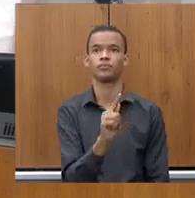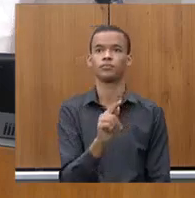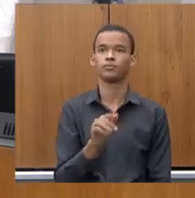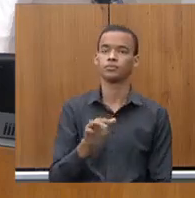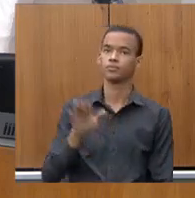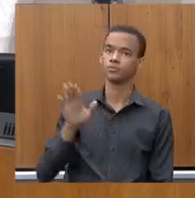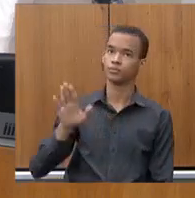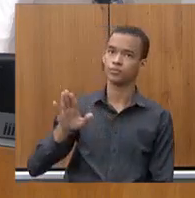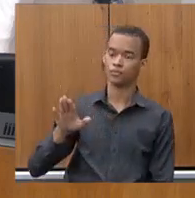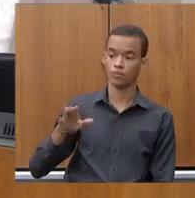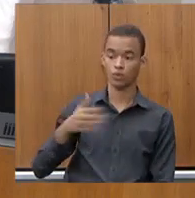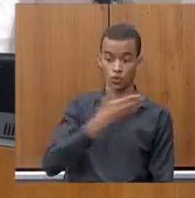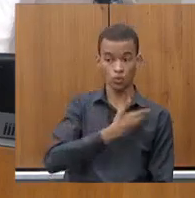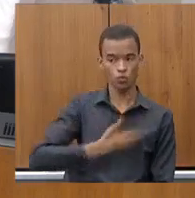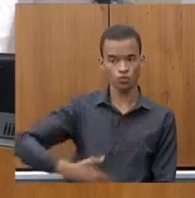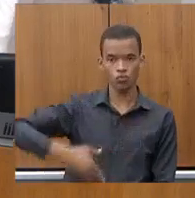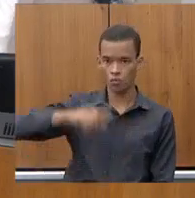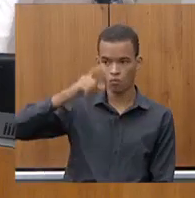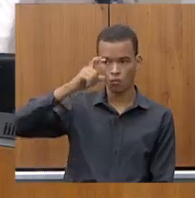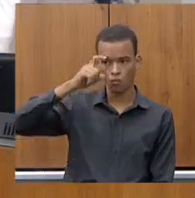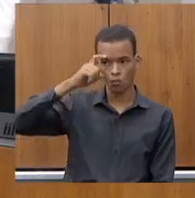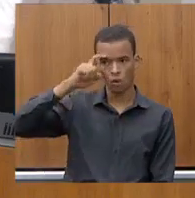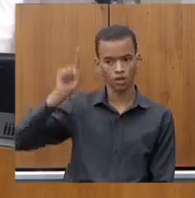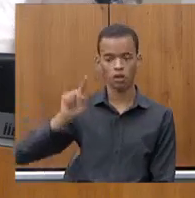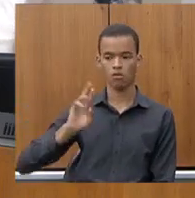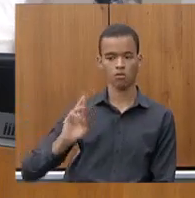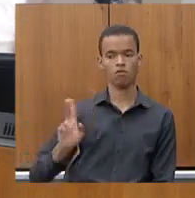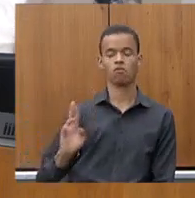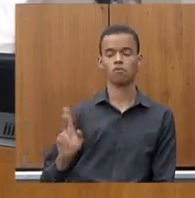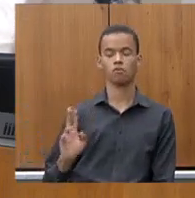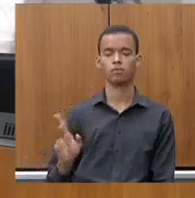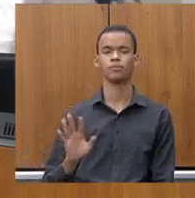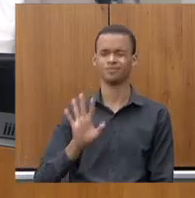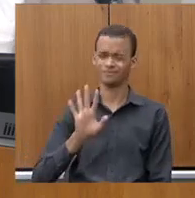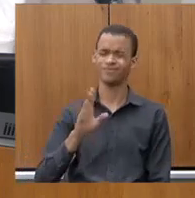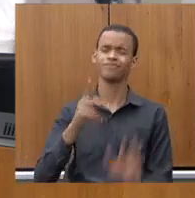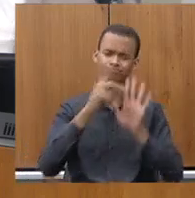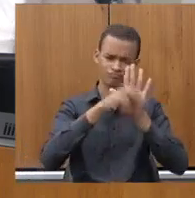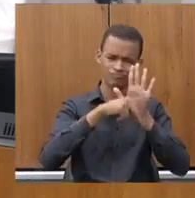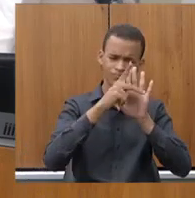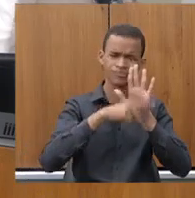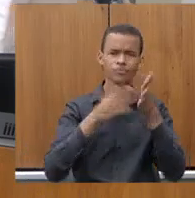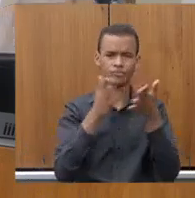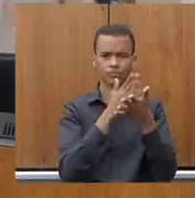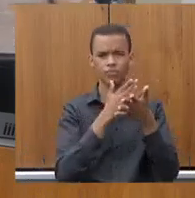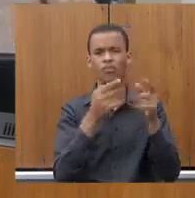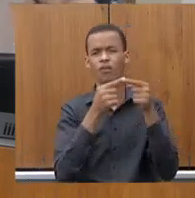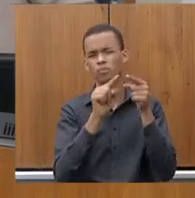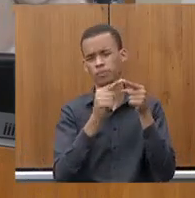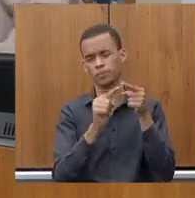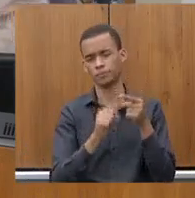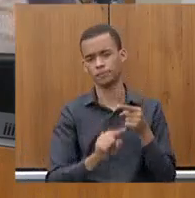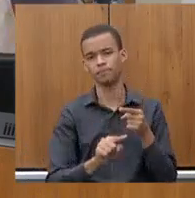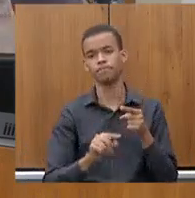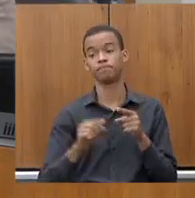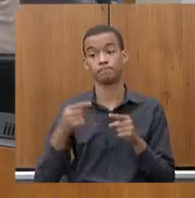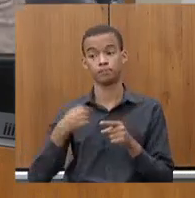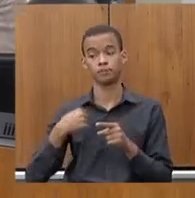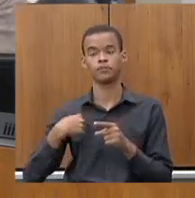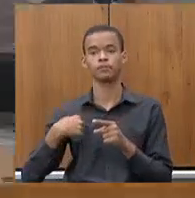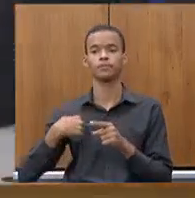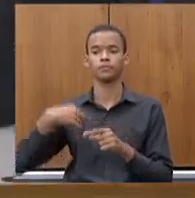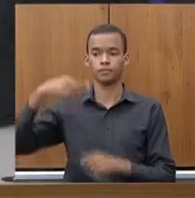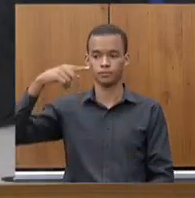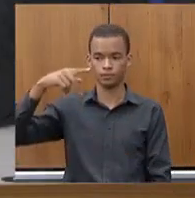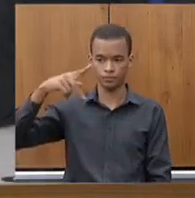não foi no nosso governo do Zema, não, entendeu? Mas não tem ainda, então eu estou defendendo a FAPMIG aqui, porque a FAPMIG, não estou